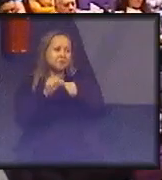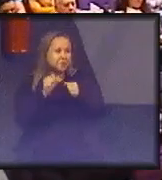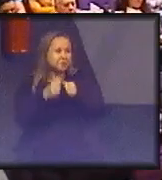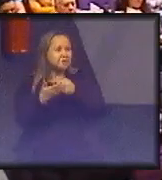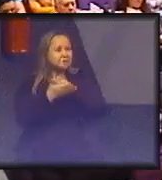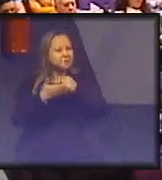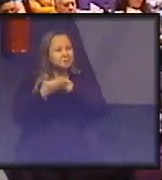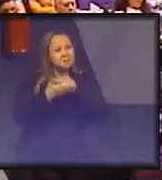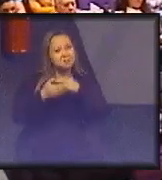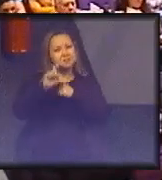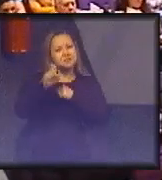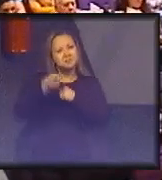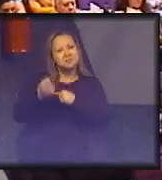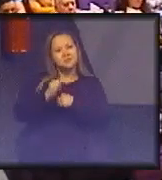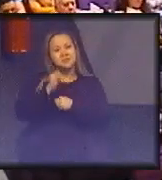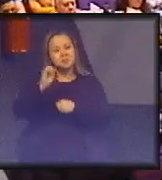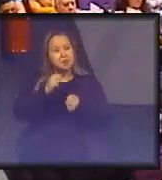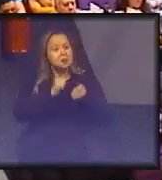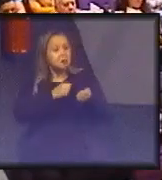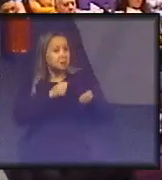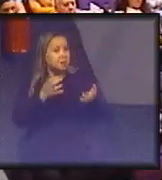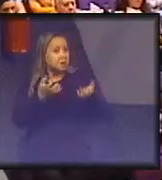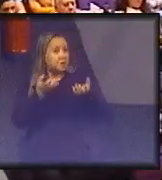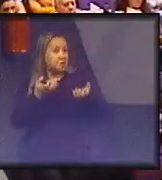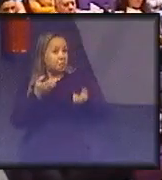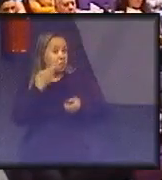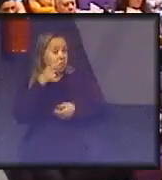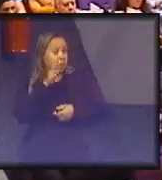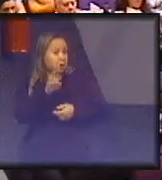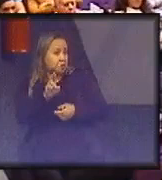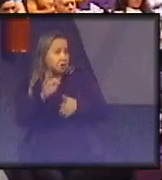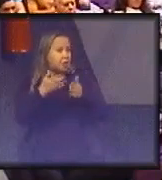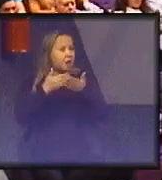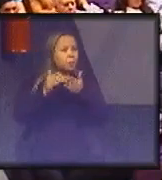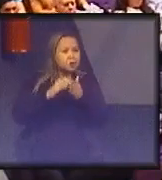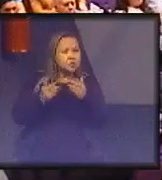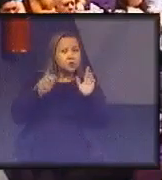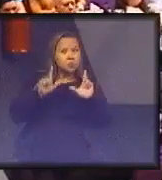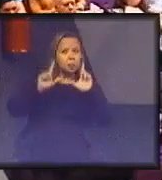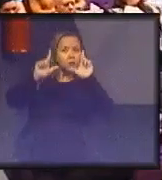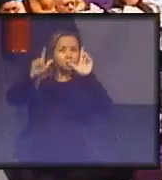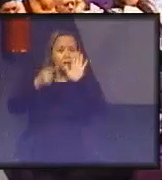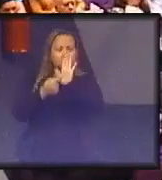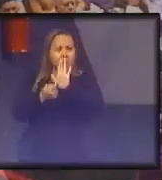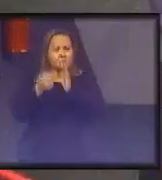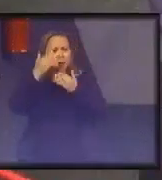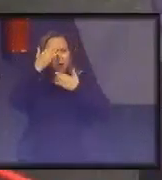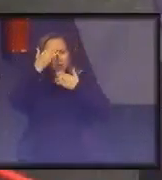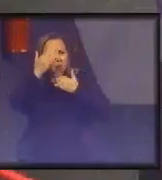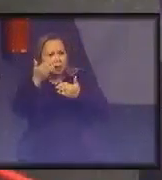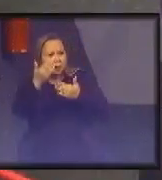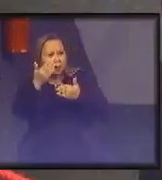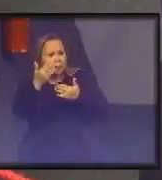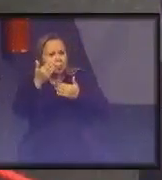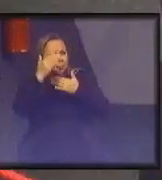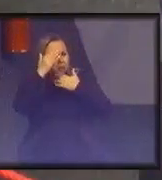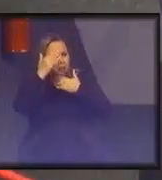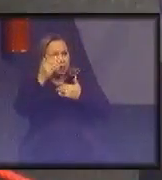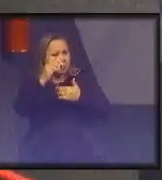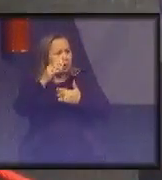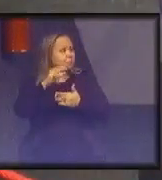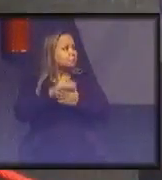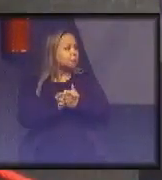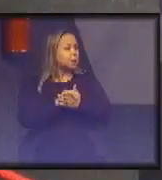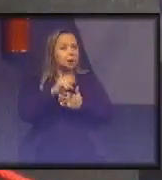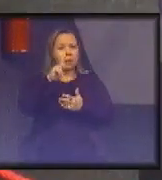basicamente, eu tento responder parte delas com a apresentação. Quero agradecer muito à Caitlin pelo convite para